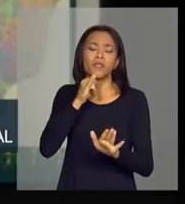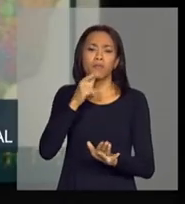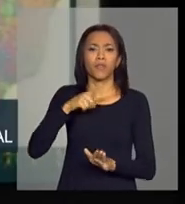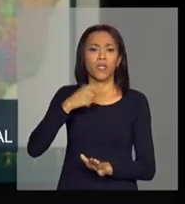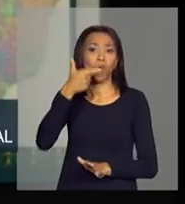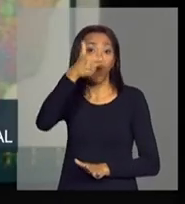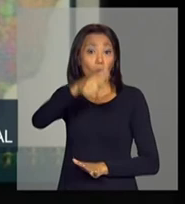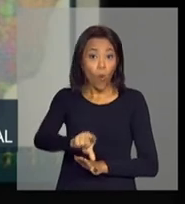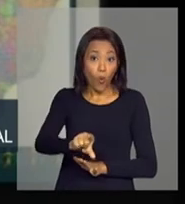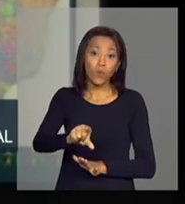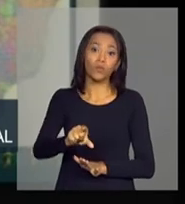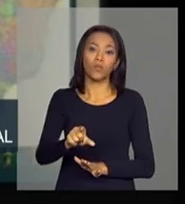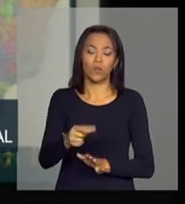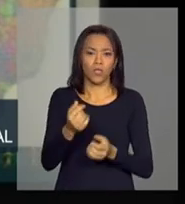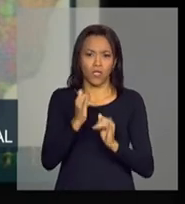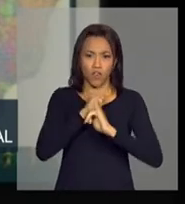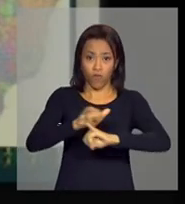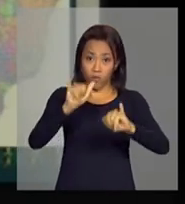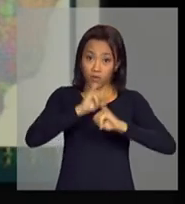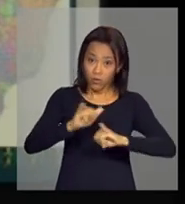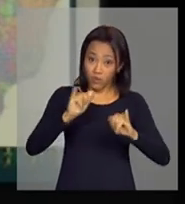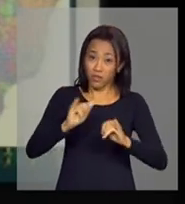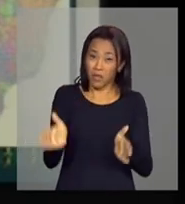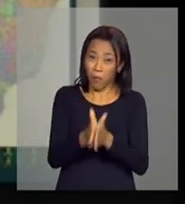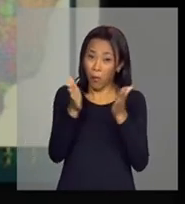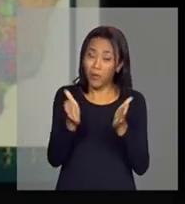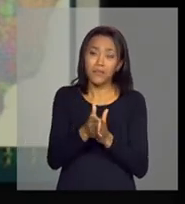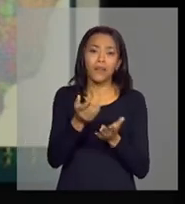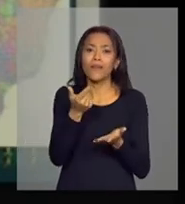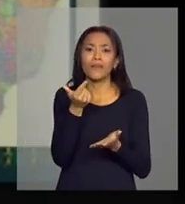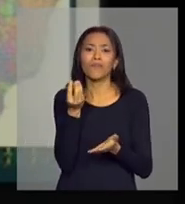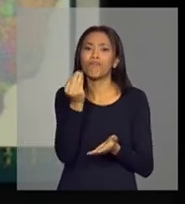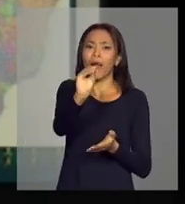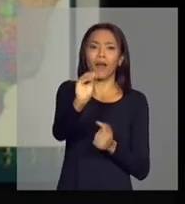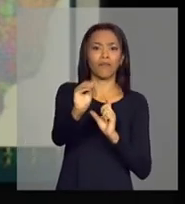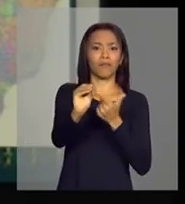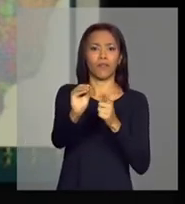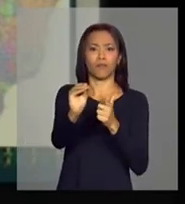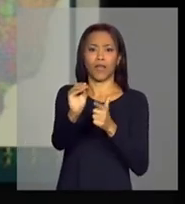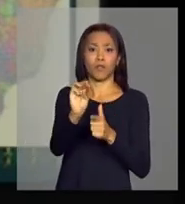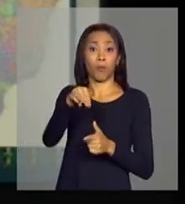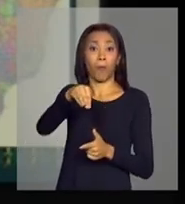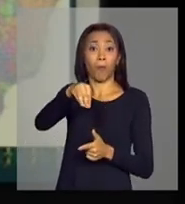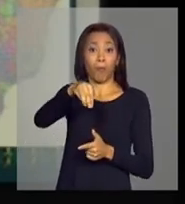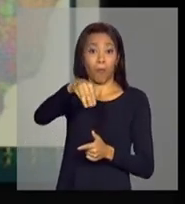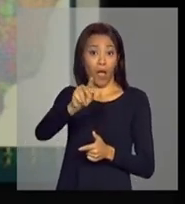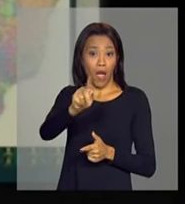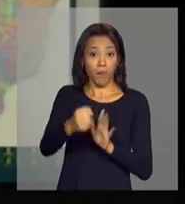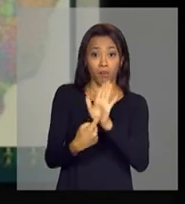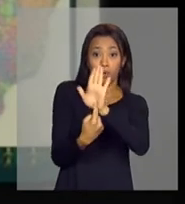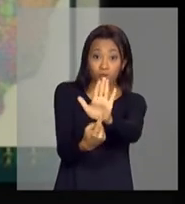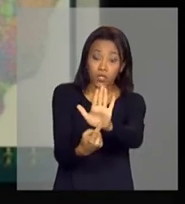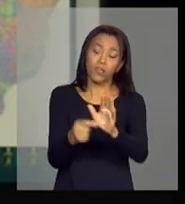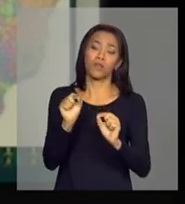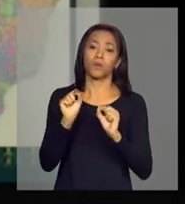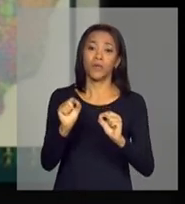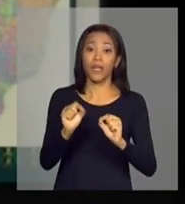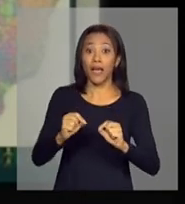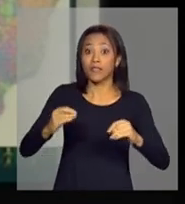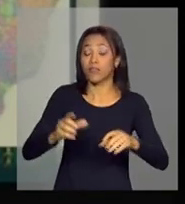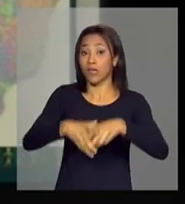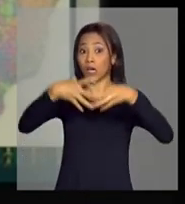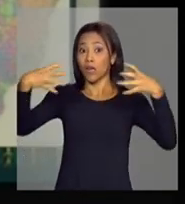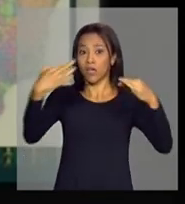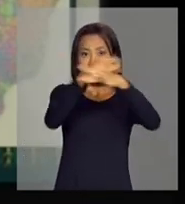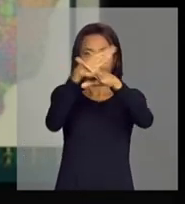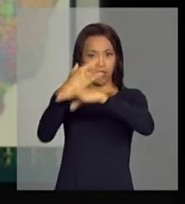um outro endereço da pobreza, que não aparece claramente no mapa marcado aqui, que são as grandes metrópoles, a